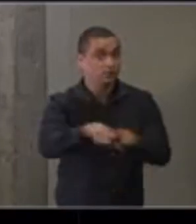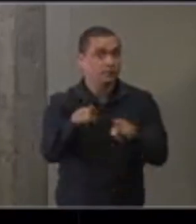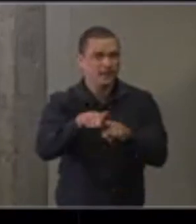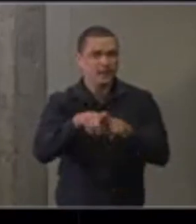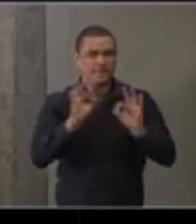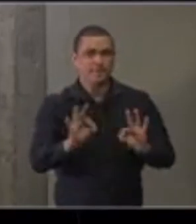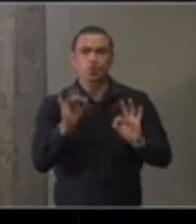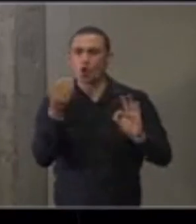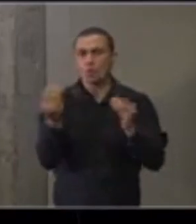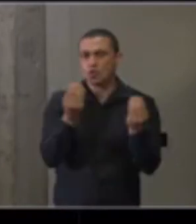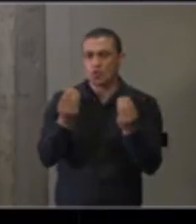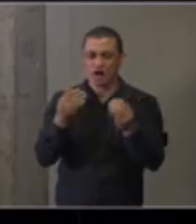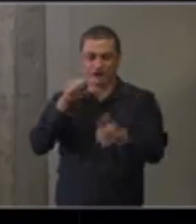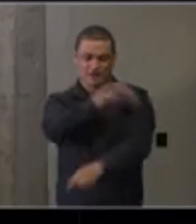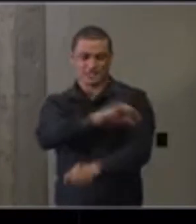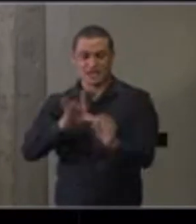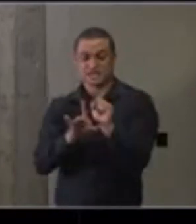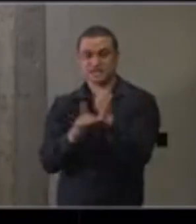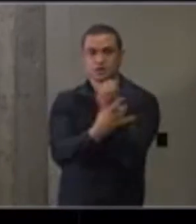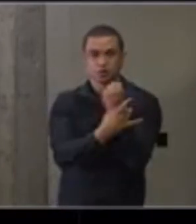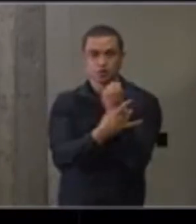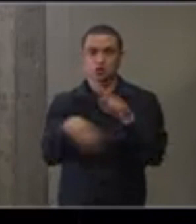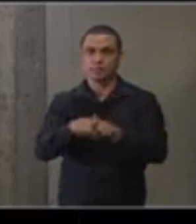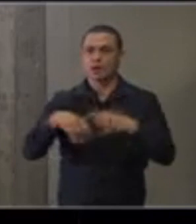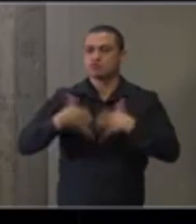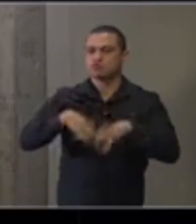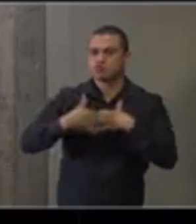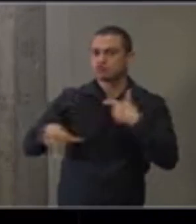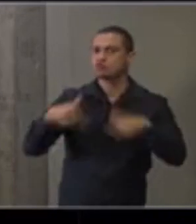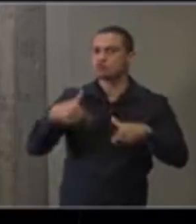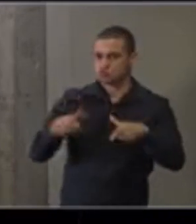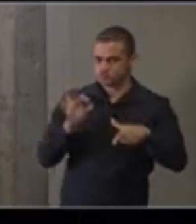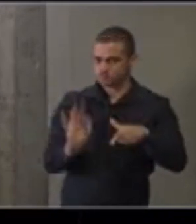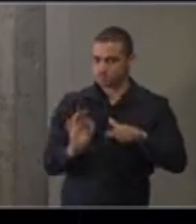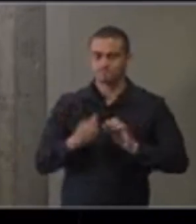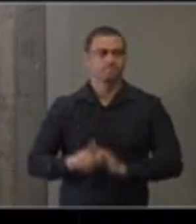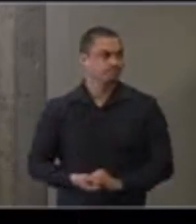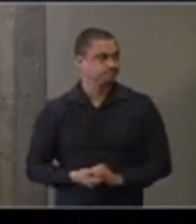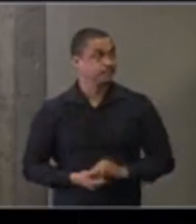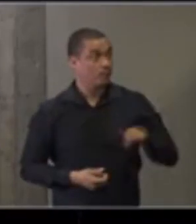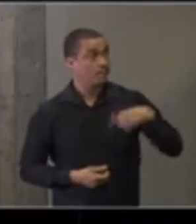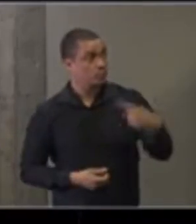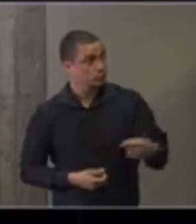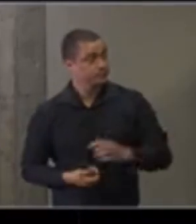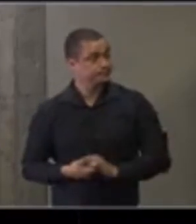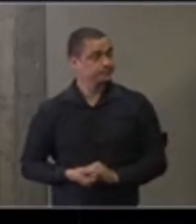própria segurança e à eficácia que está sendo determinada. Próximo.